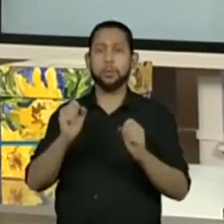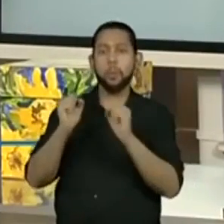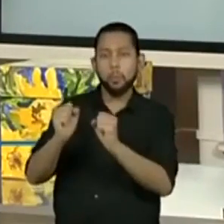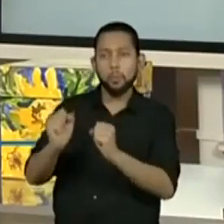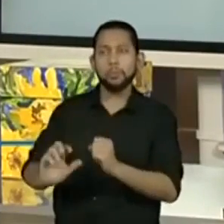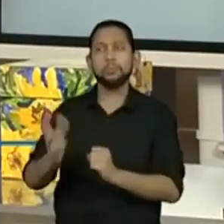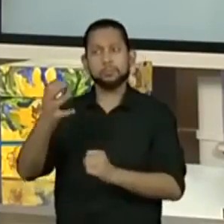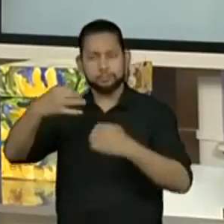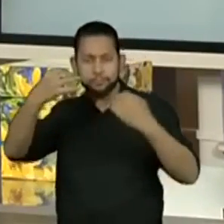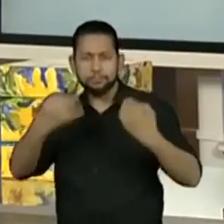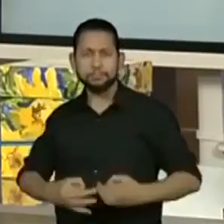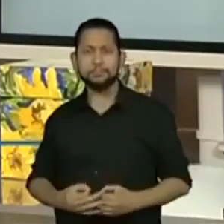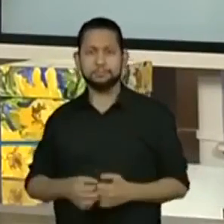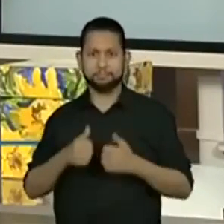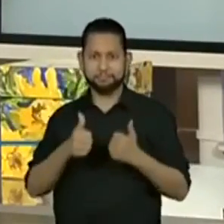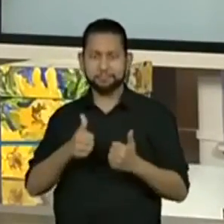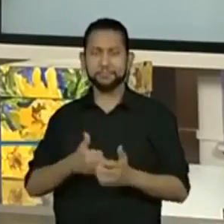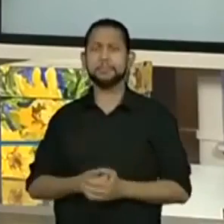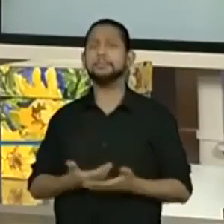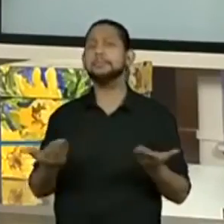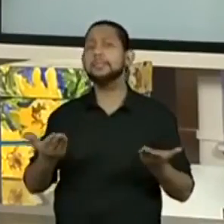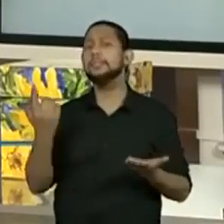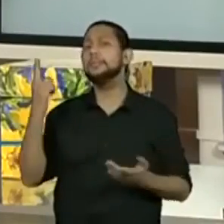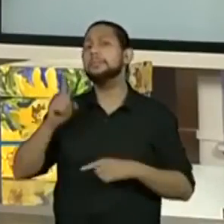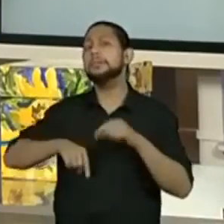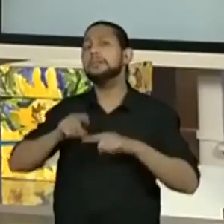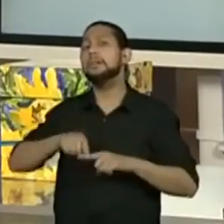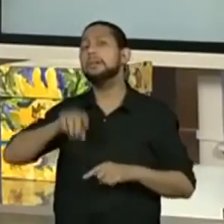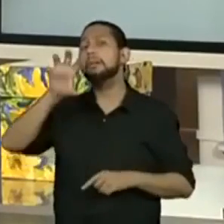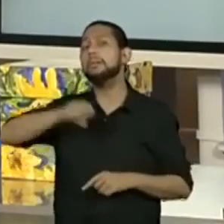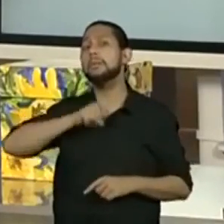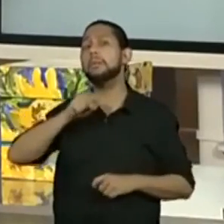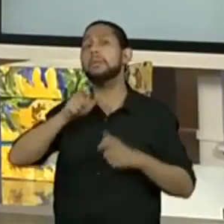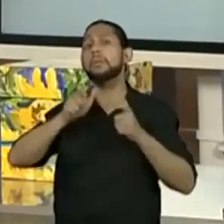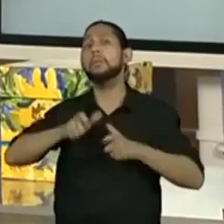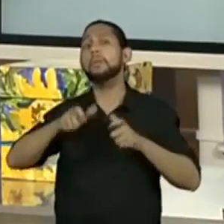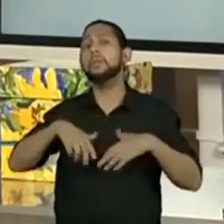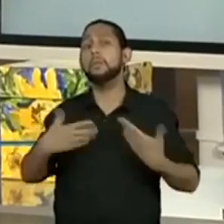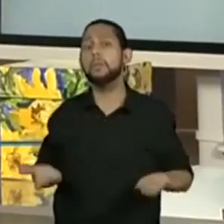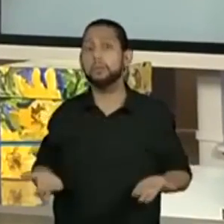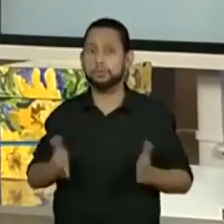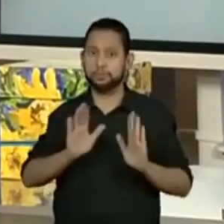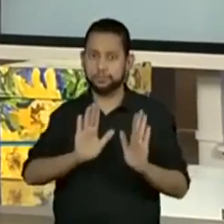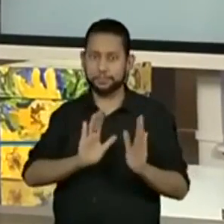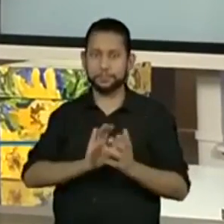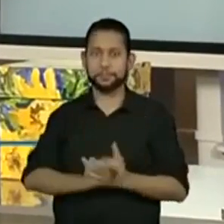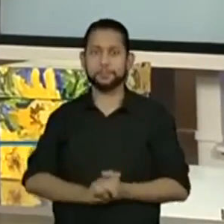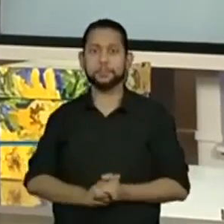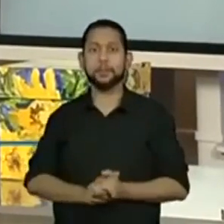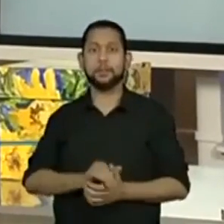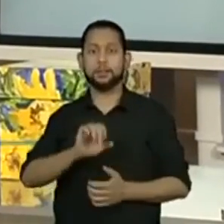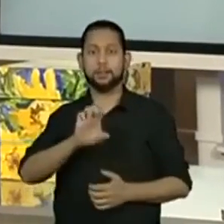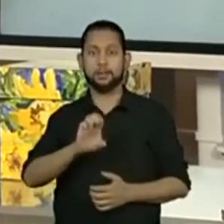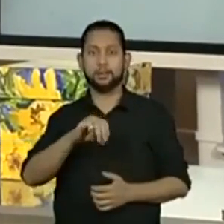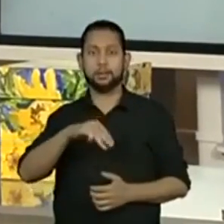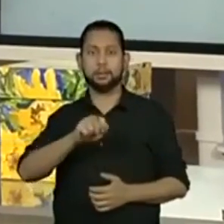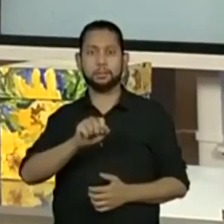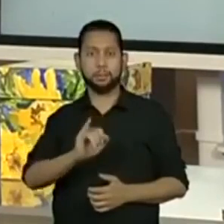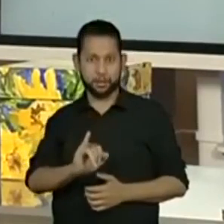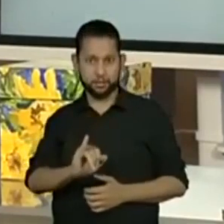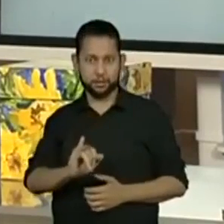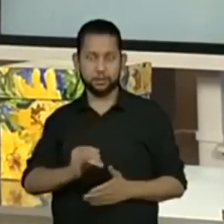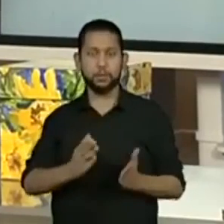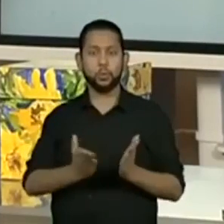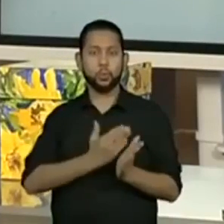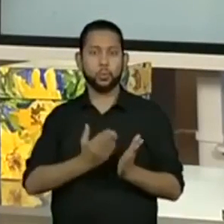certo? Mas Pro, onde que eu encontro esse material de probabilidade? Então vamos lá. No EMAI, volume 2